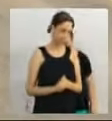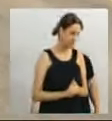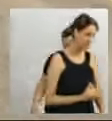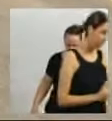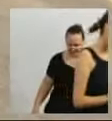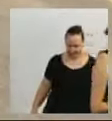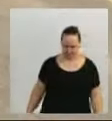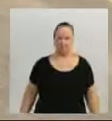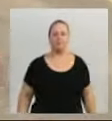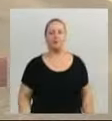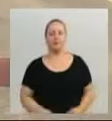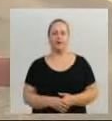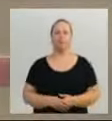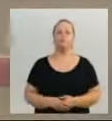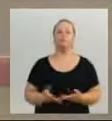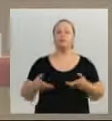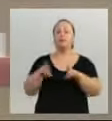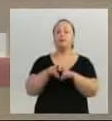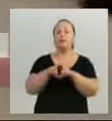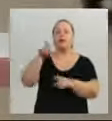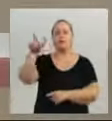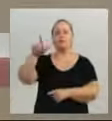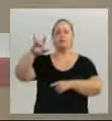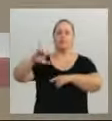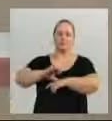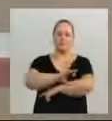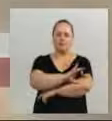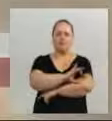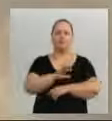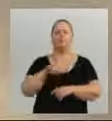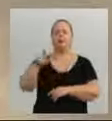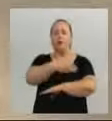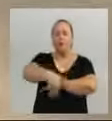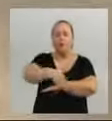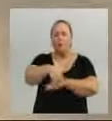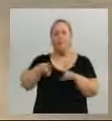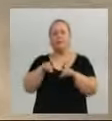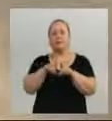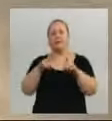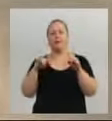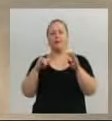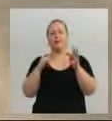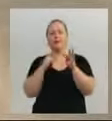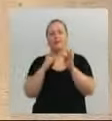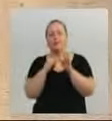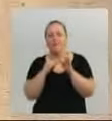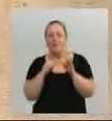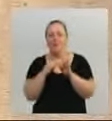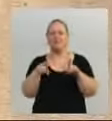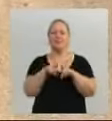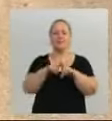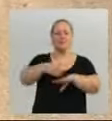ali na margem esquerda, assim como também a professora Jacobi Naixem, a rua Frederico Iensen, como eu disse, a Guilherme Scharf e a Ari